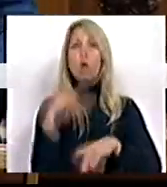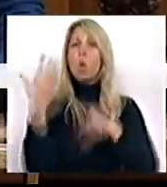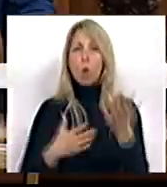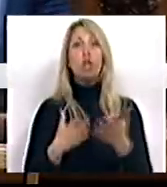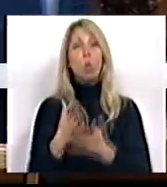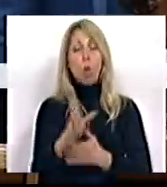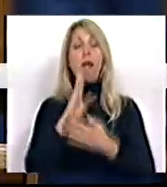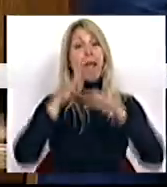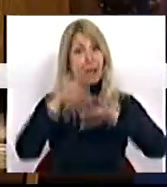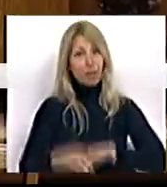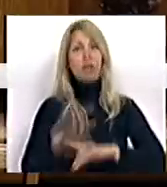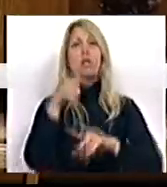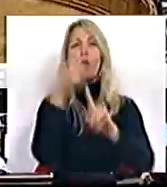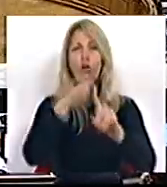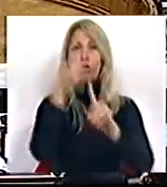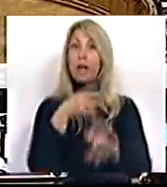Disse.